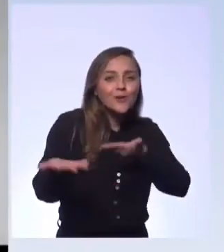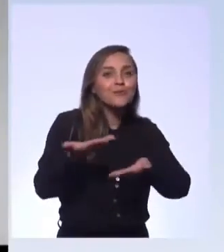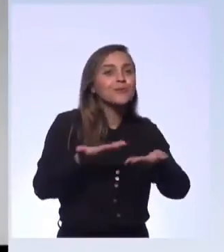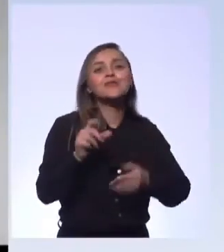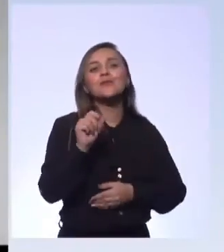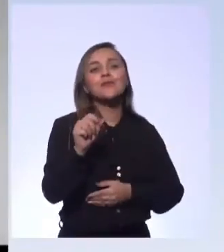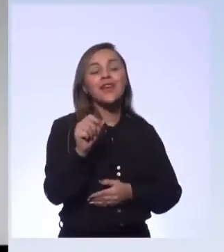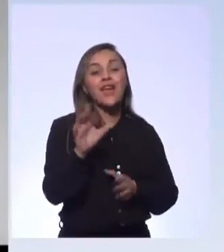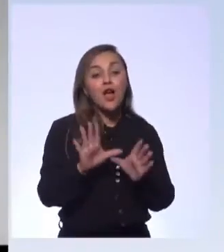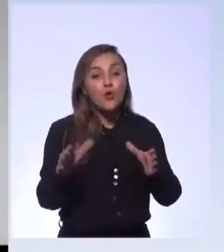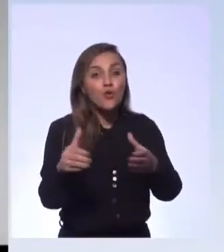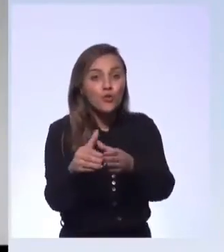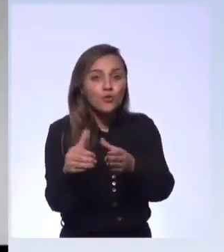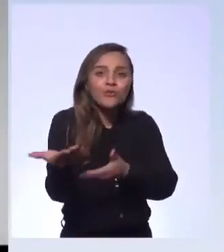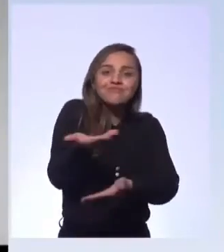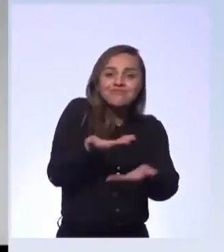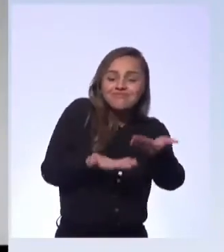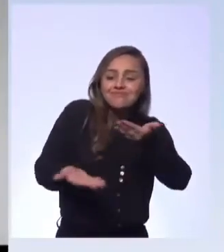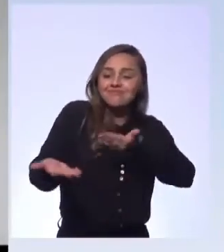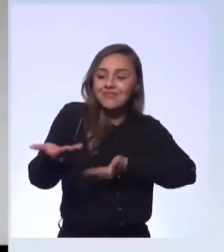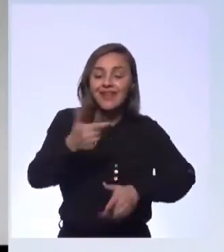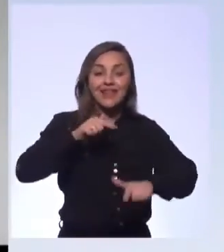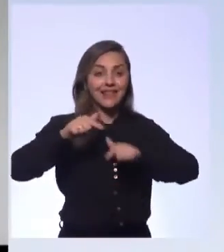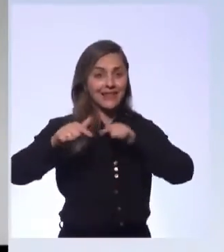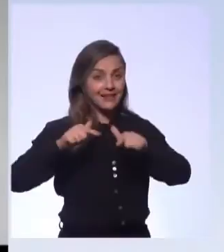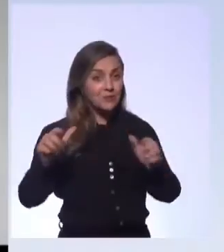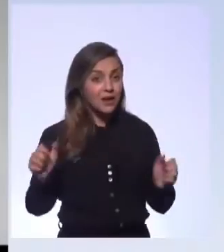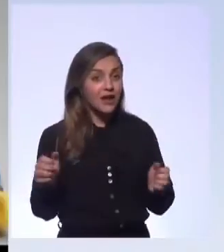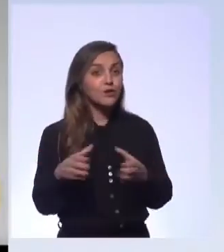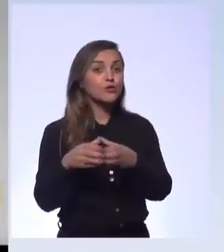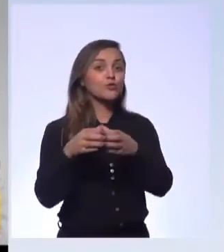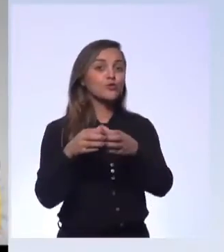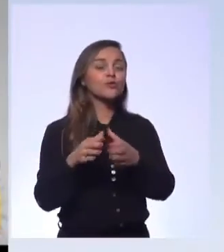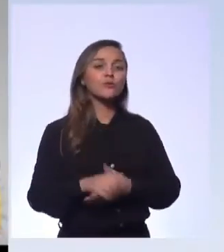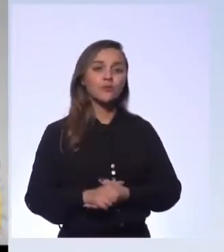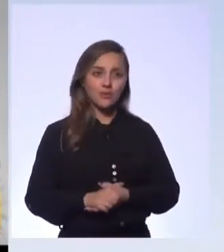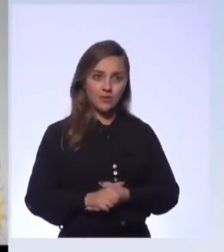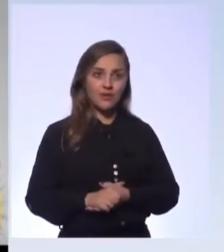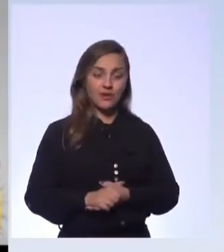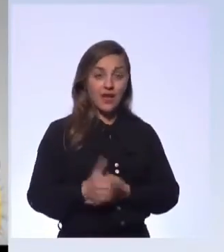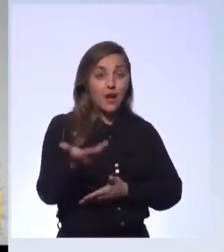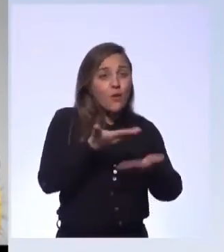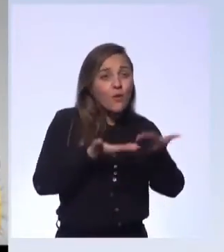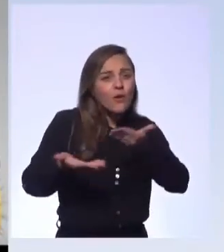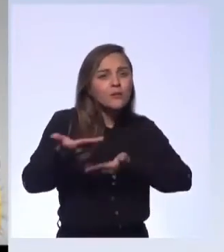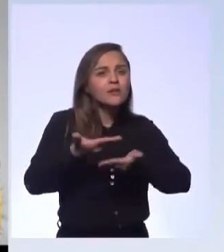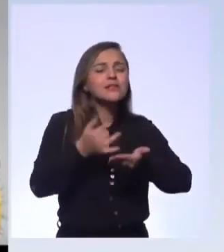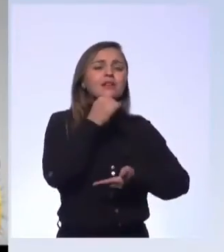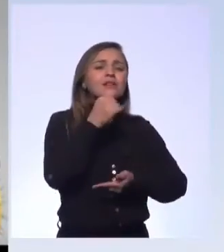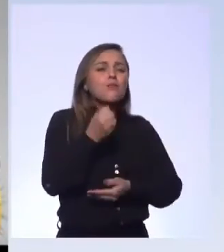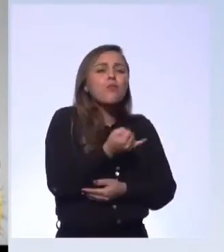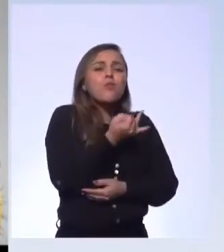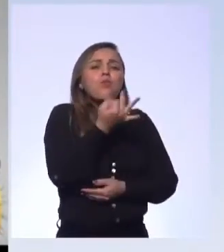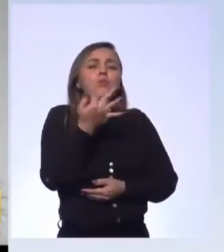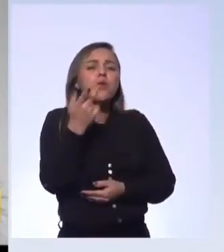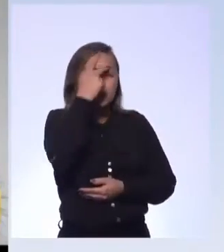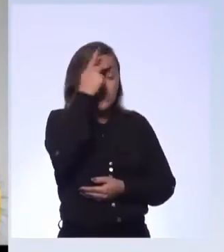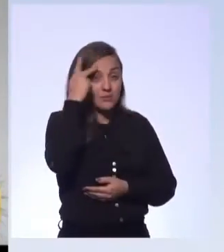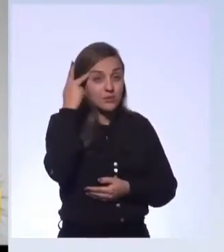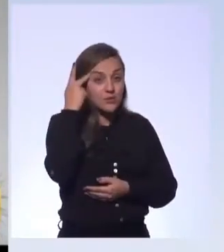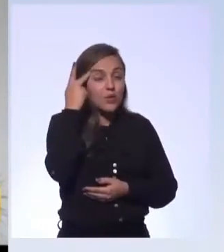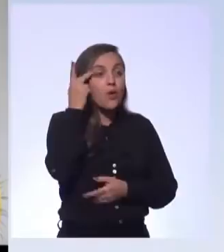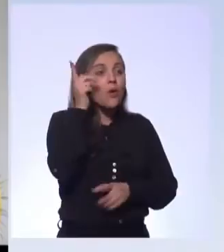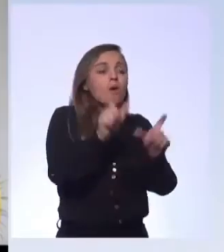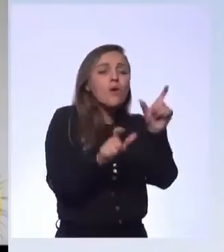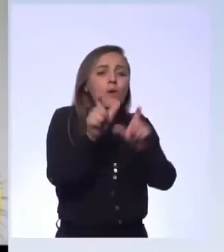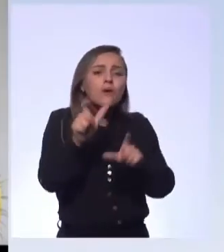saber trabalhar em equipe. Isso. E hoje, quando a gente fala de organização, é trabalhar com muita gente. E trabalhar com muita gente, quando a gente coloca em